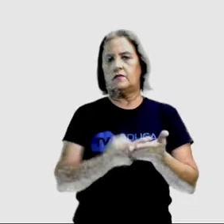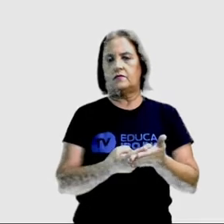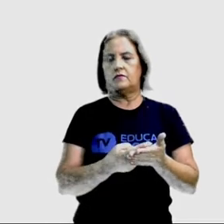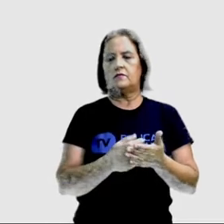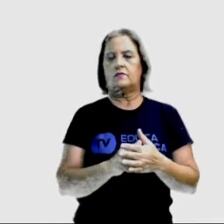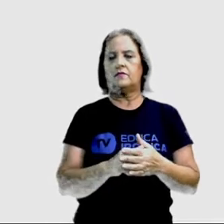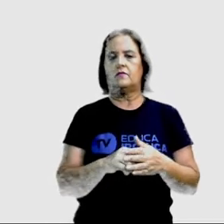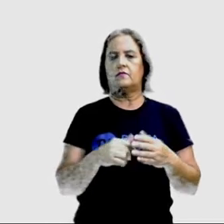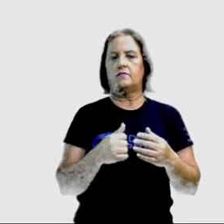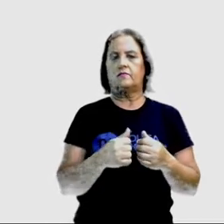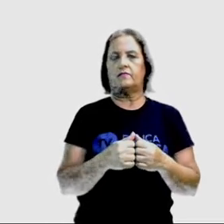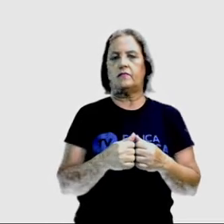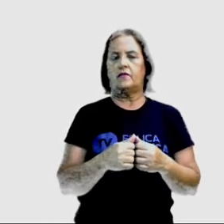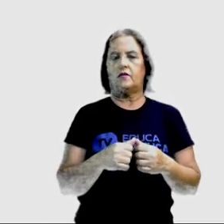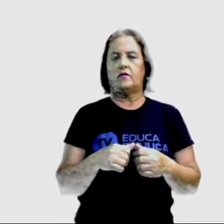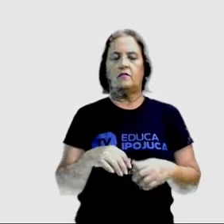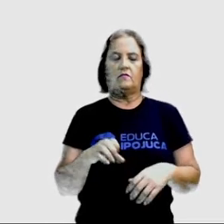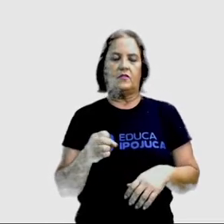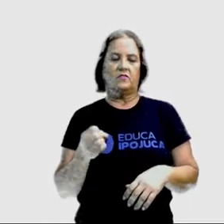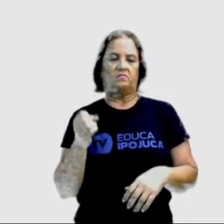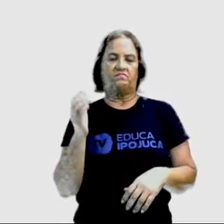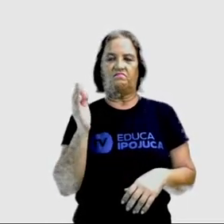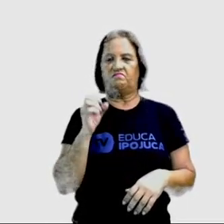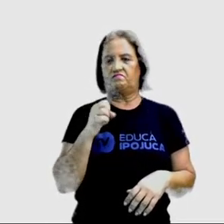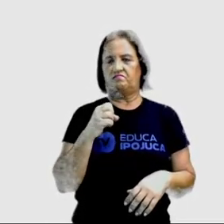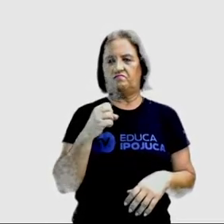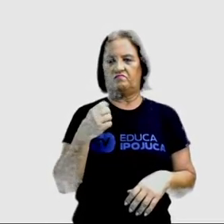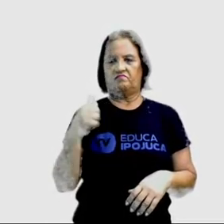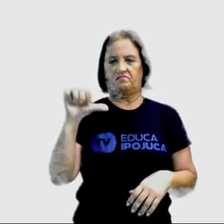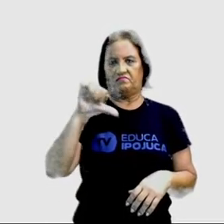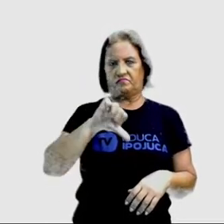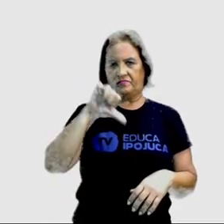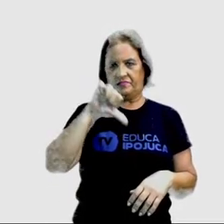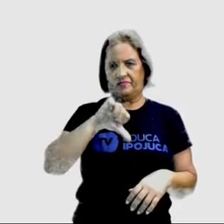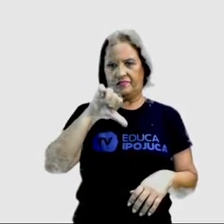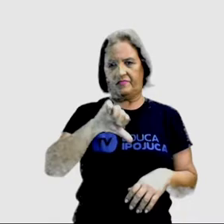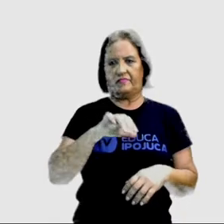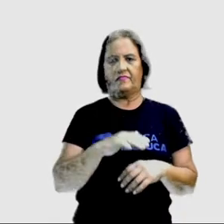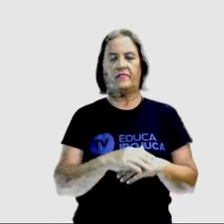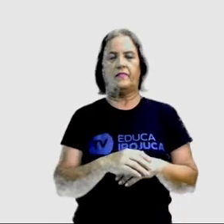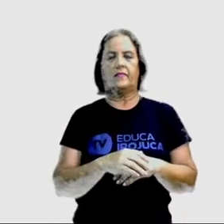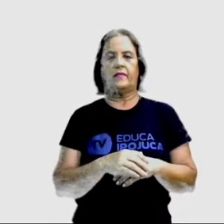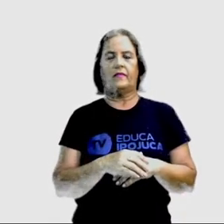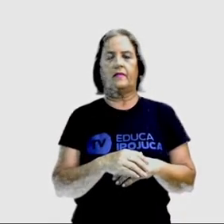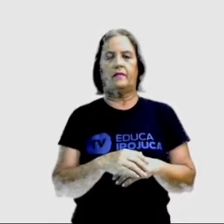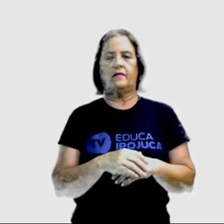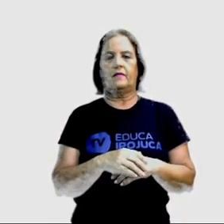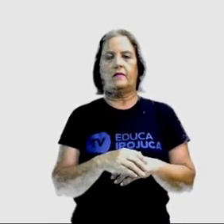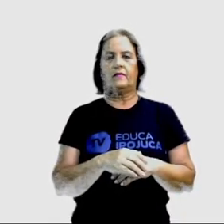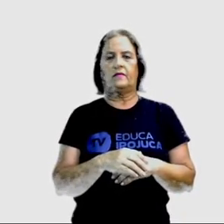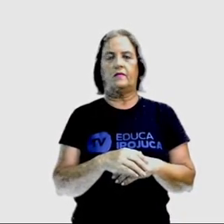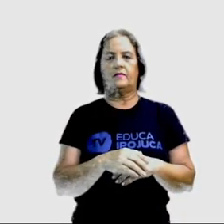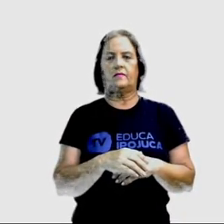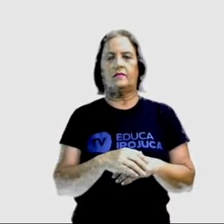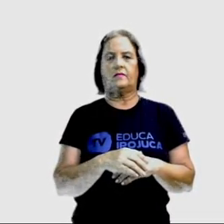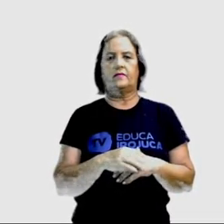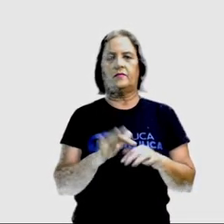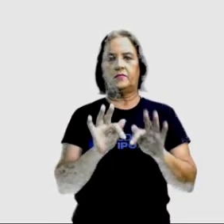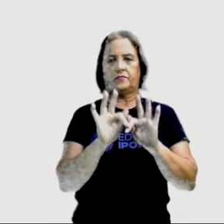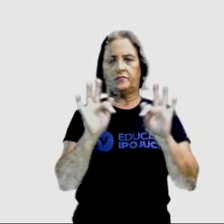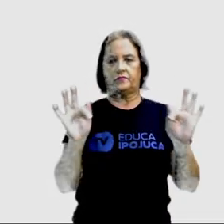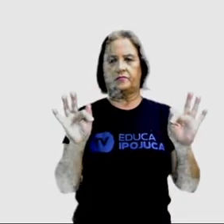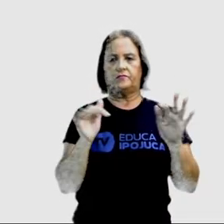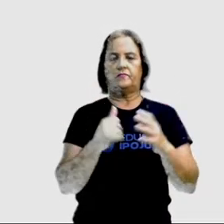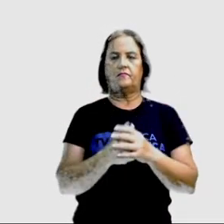e bad vai ser ruim. Vamos para a frase. Amanda is the best teacher of our